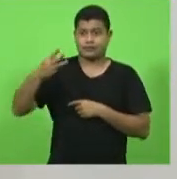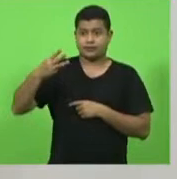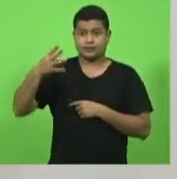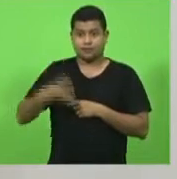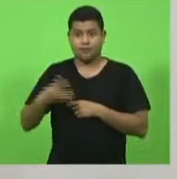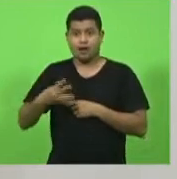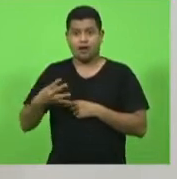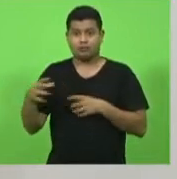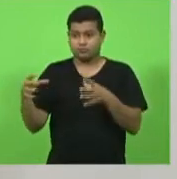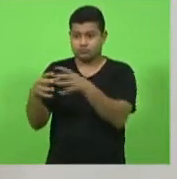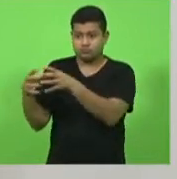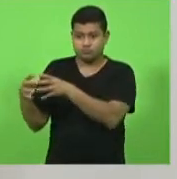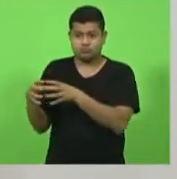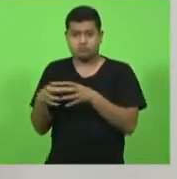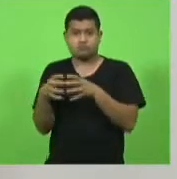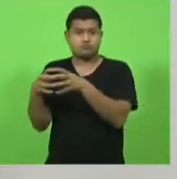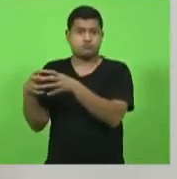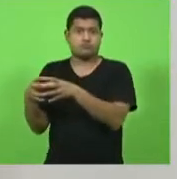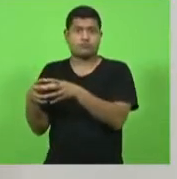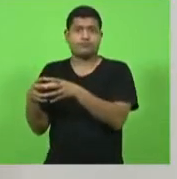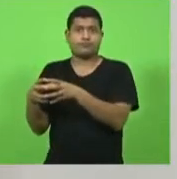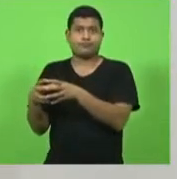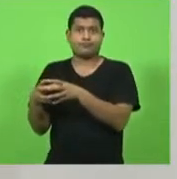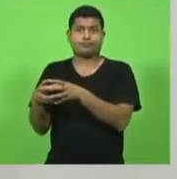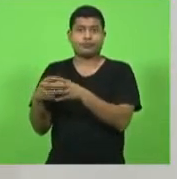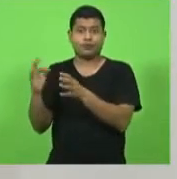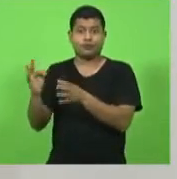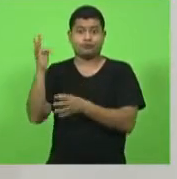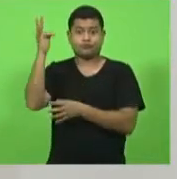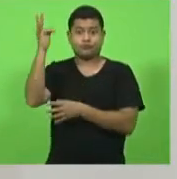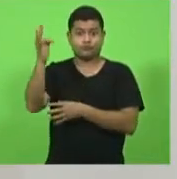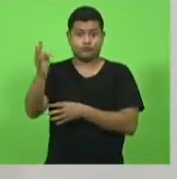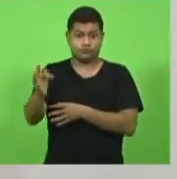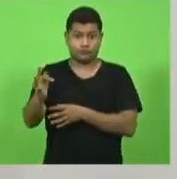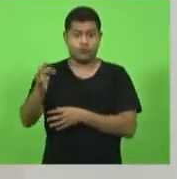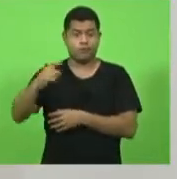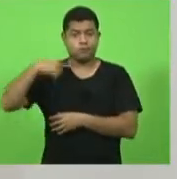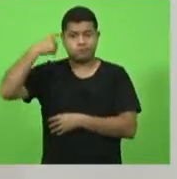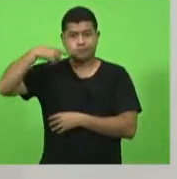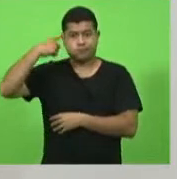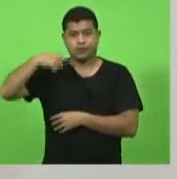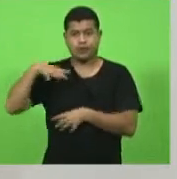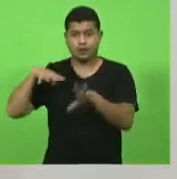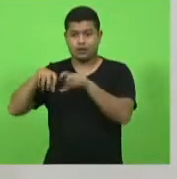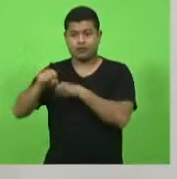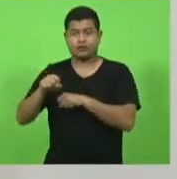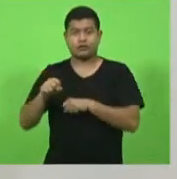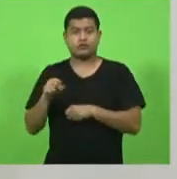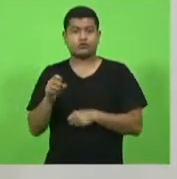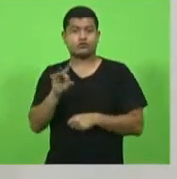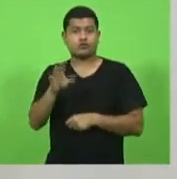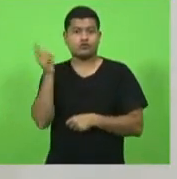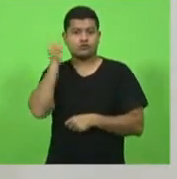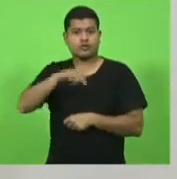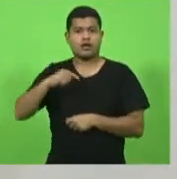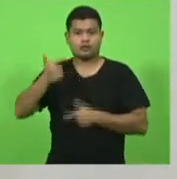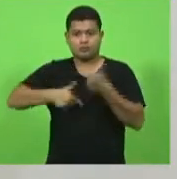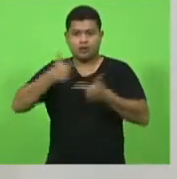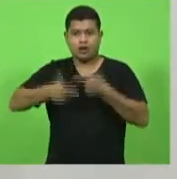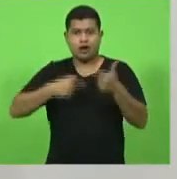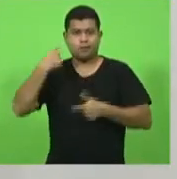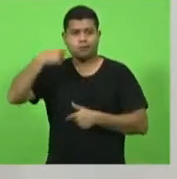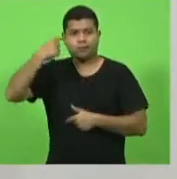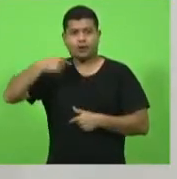turmas já chegou a ter de futuros advogados porque só é advogado aquele que passa na prova da ordem